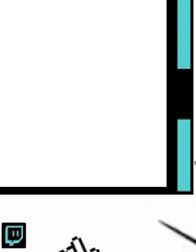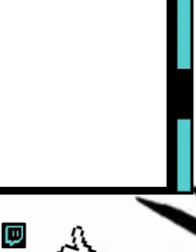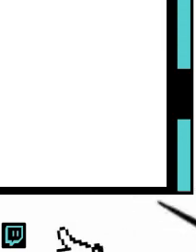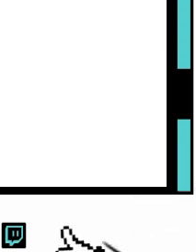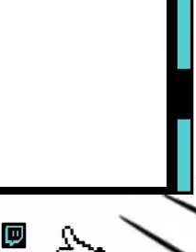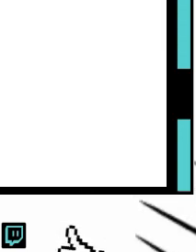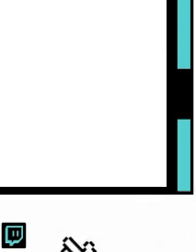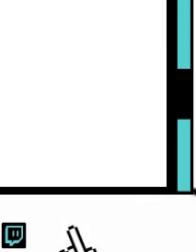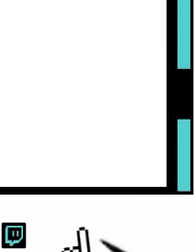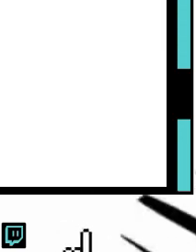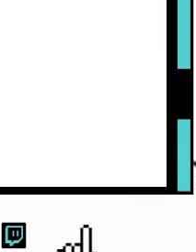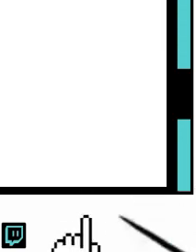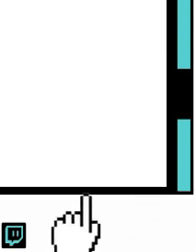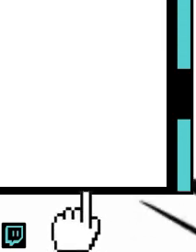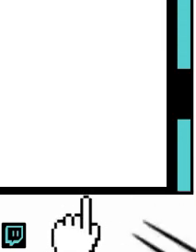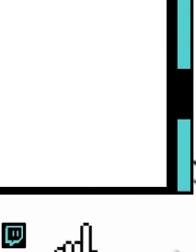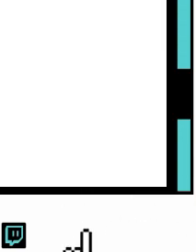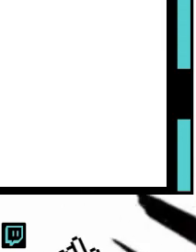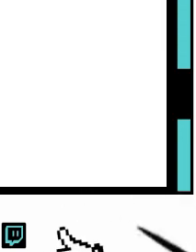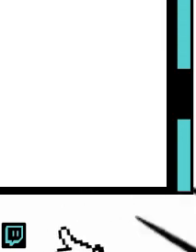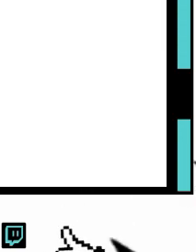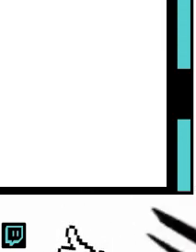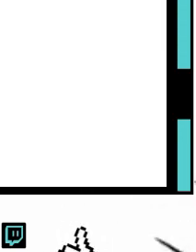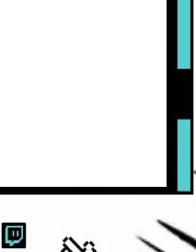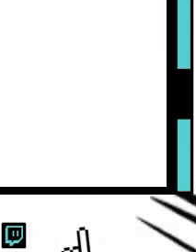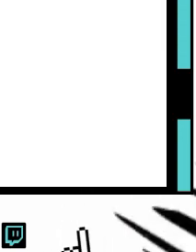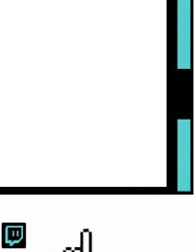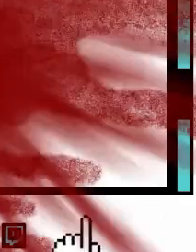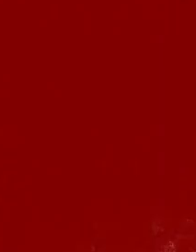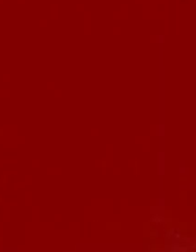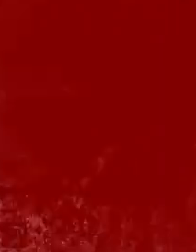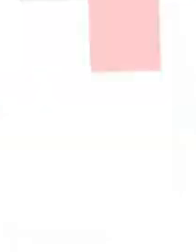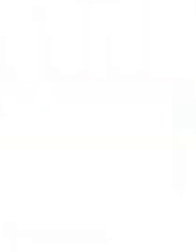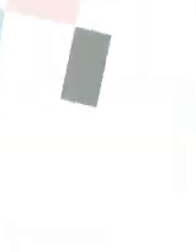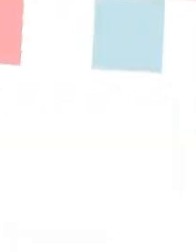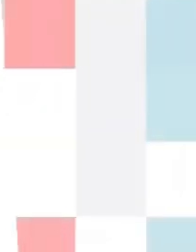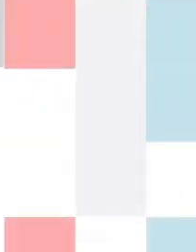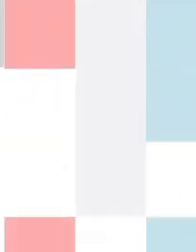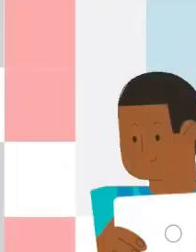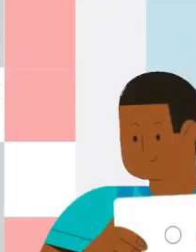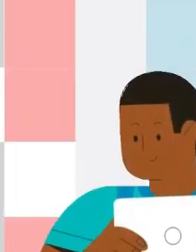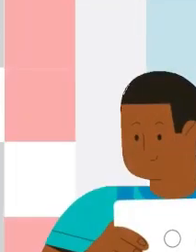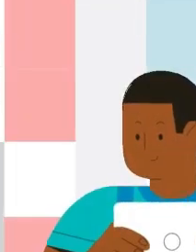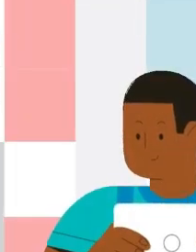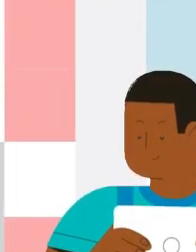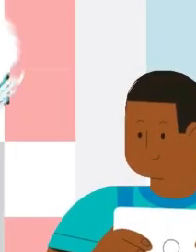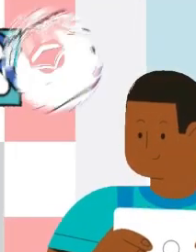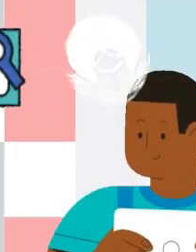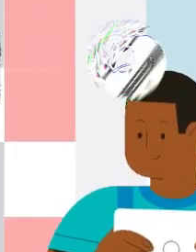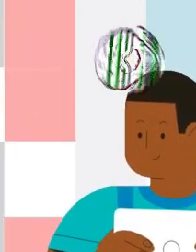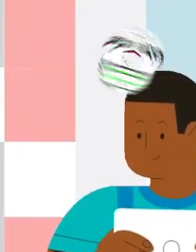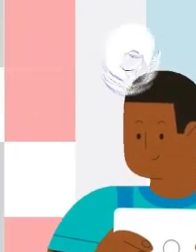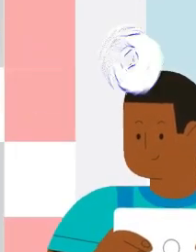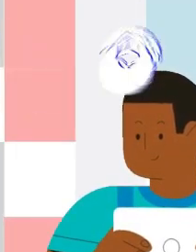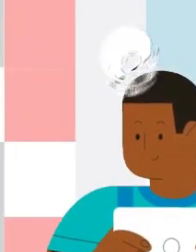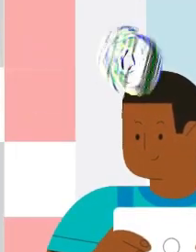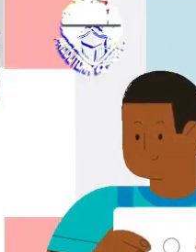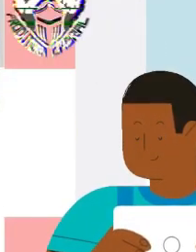pessoas. Thalita Cabral, cultura, música, entretenimento e um pouquinho de política. Thalita